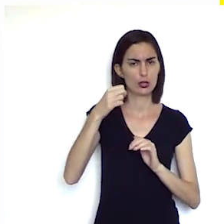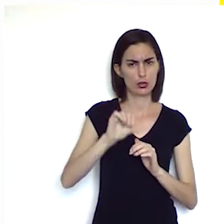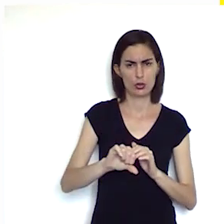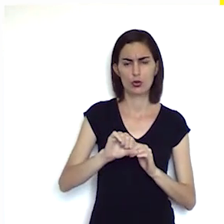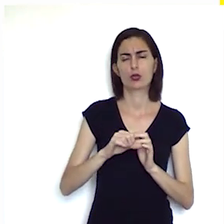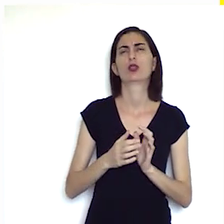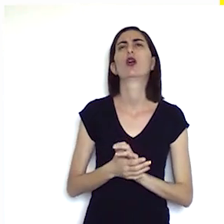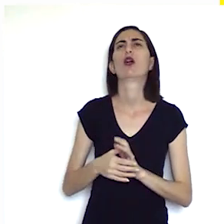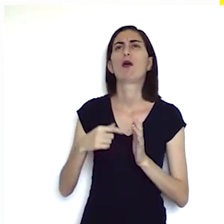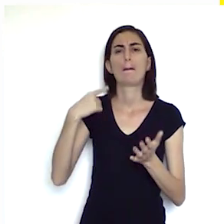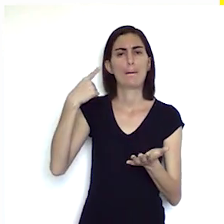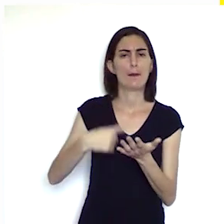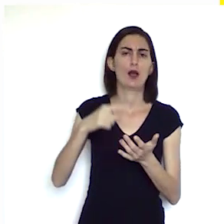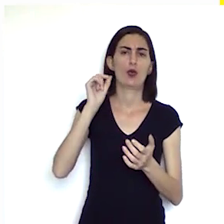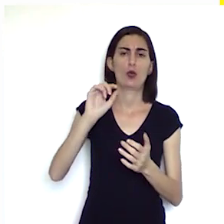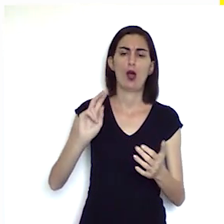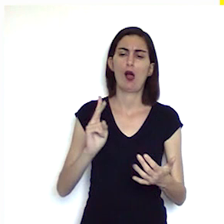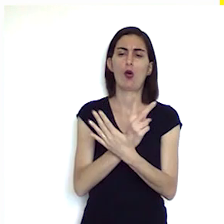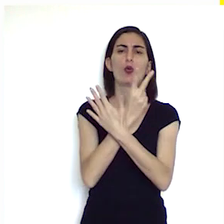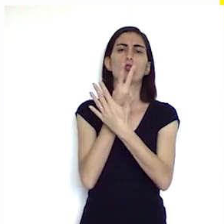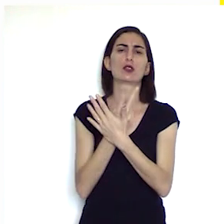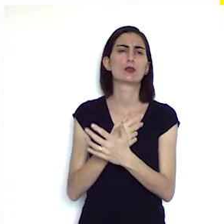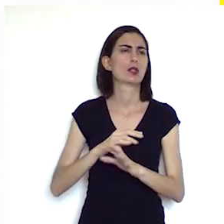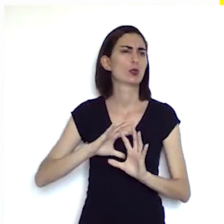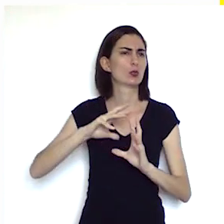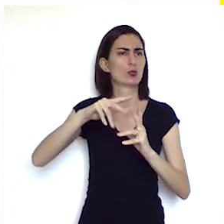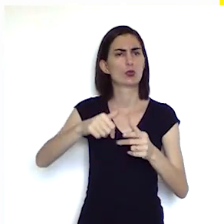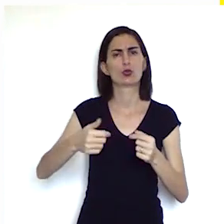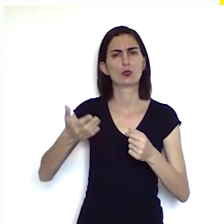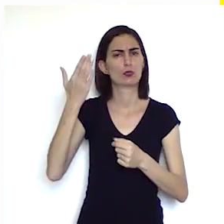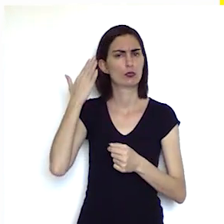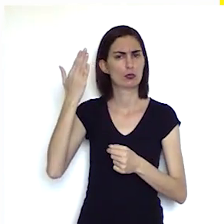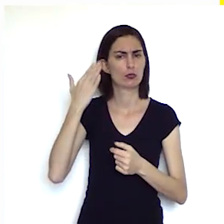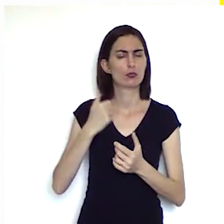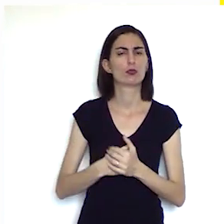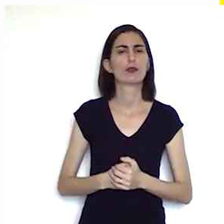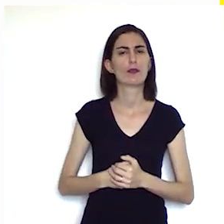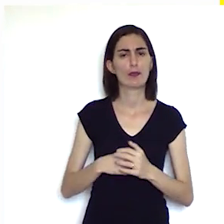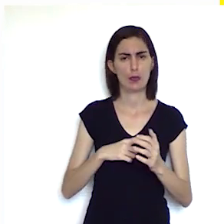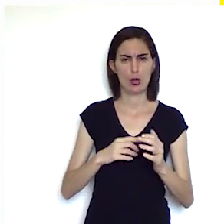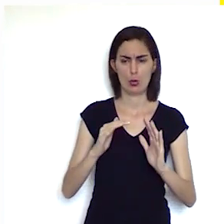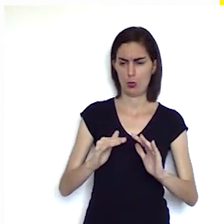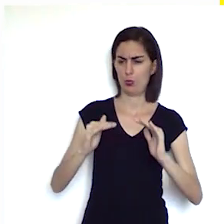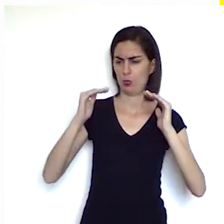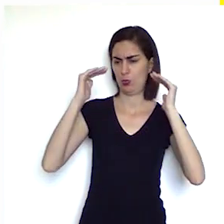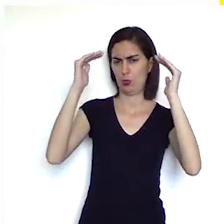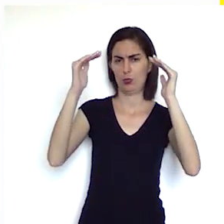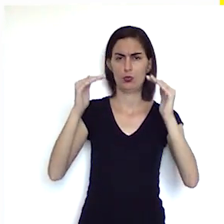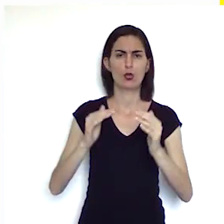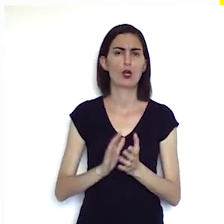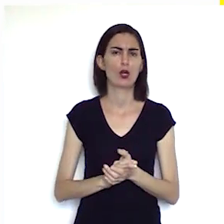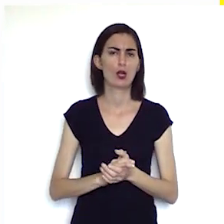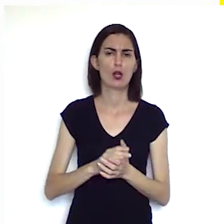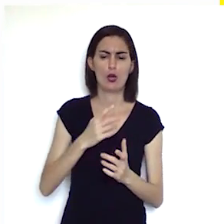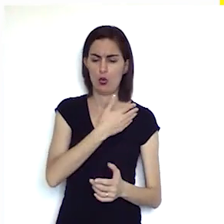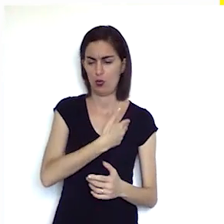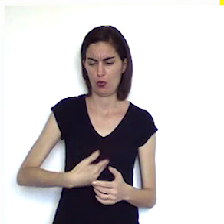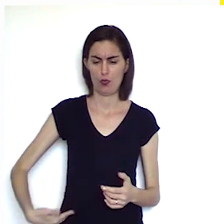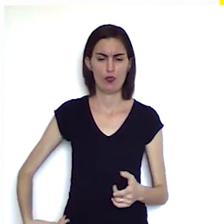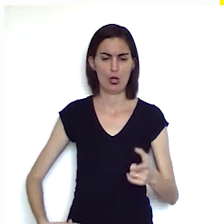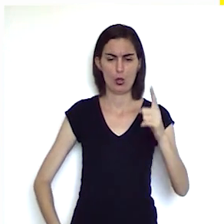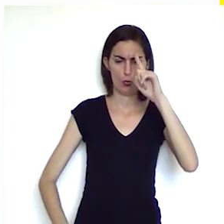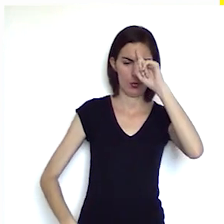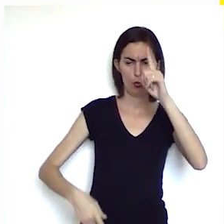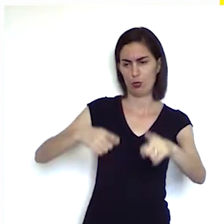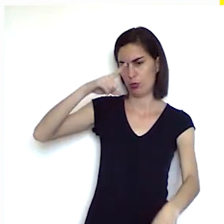de 1701 foi marcado por grandes acontecimentos no mundo ocidental o absolutismo foi a forma de governo